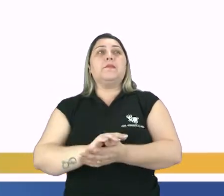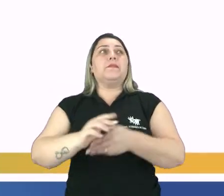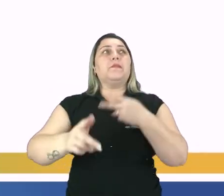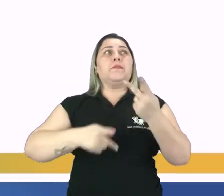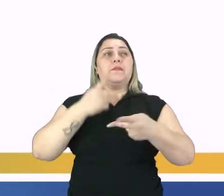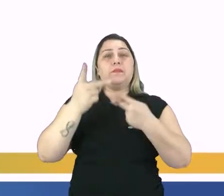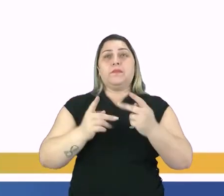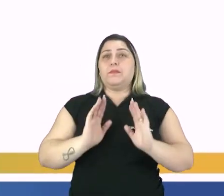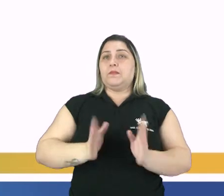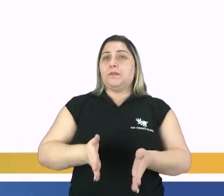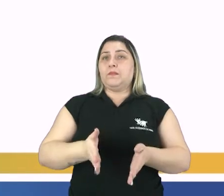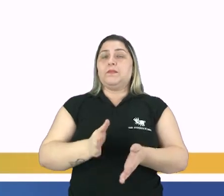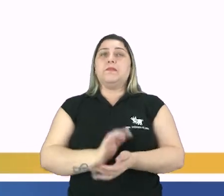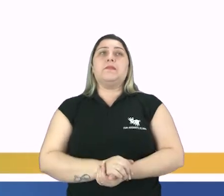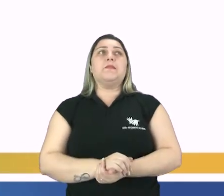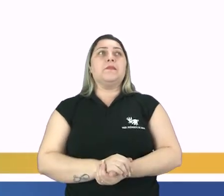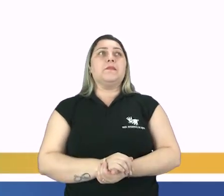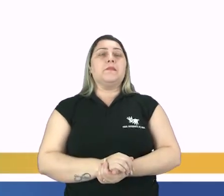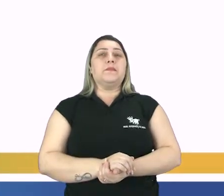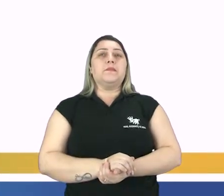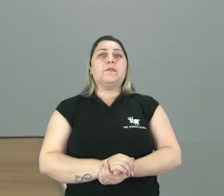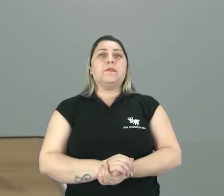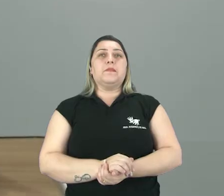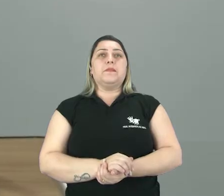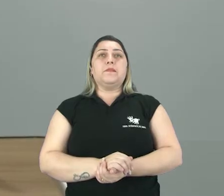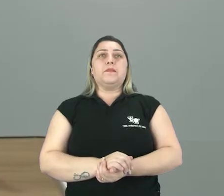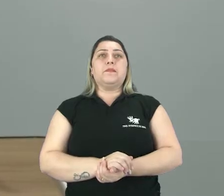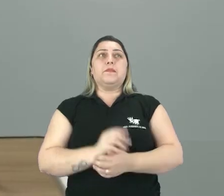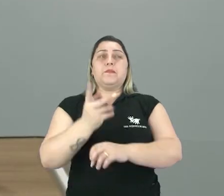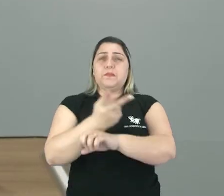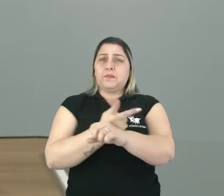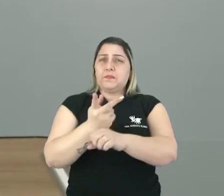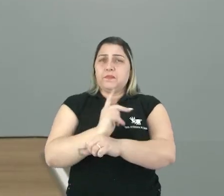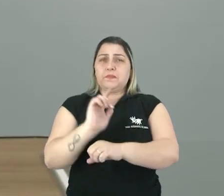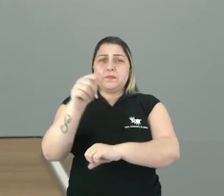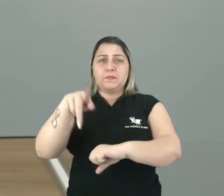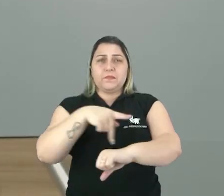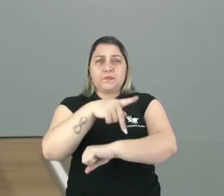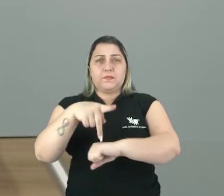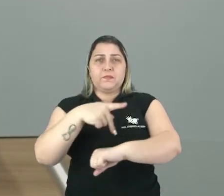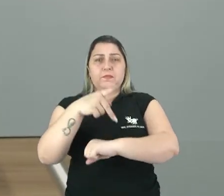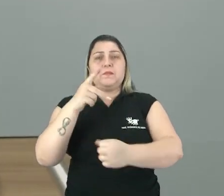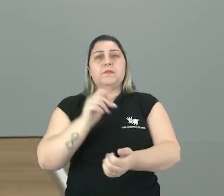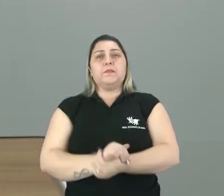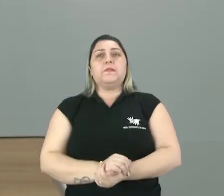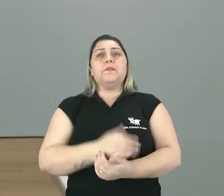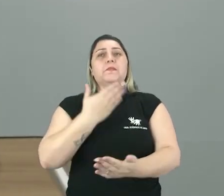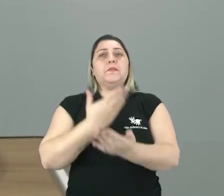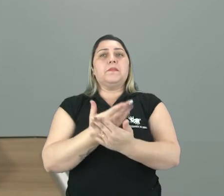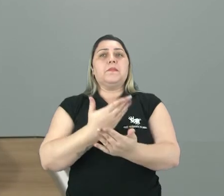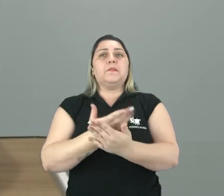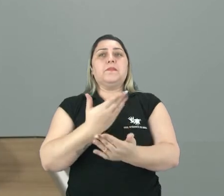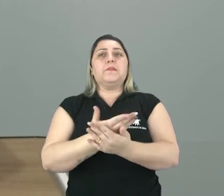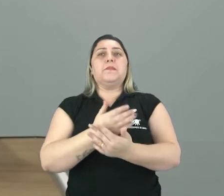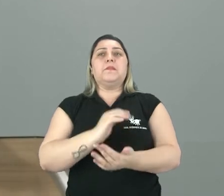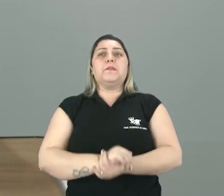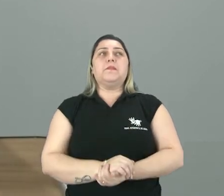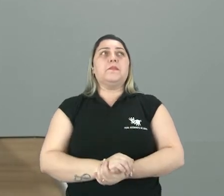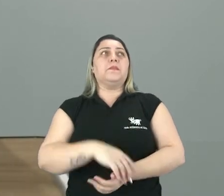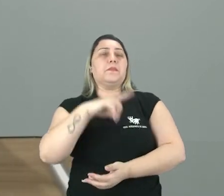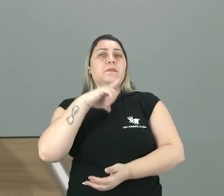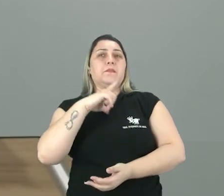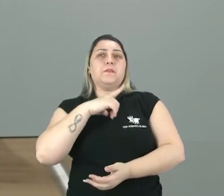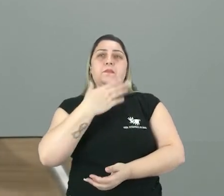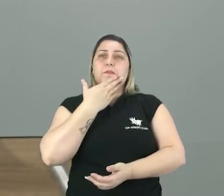anteriormente. E quando eu busco outro país. Ou essa questão de estudar. Ter um melhor